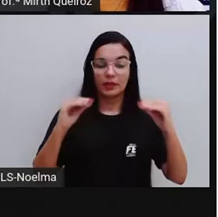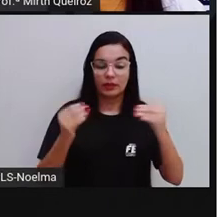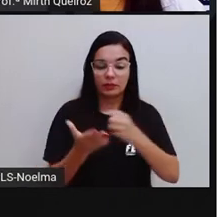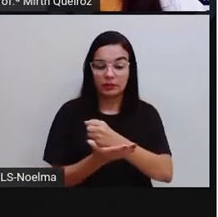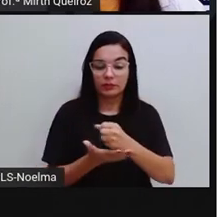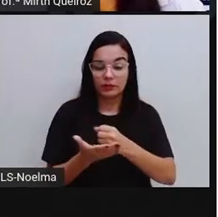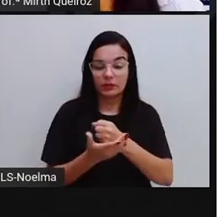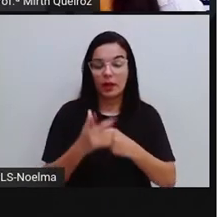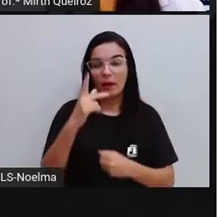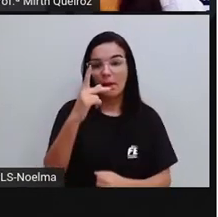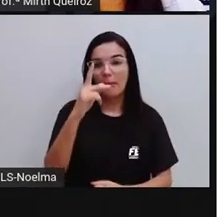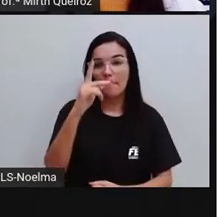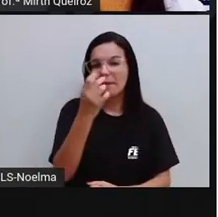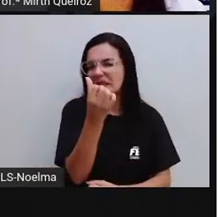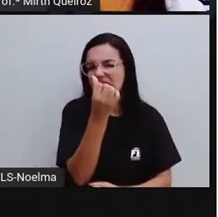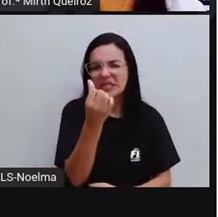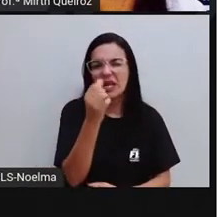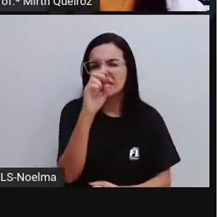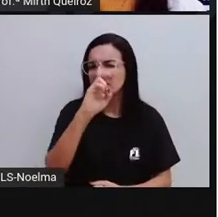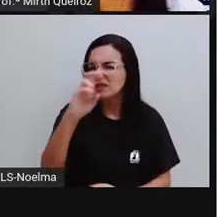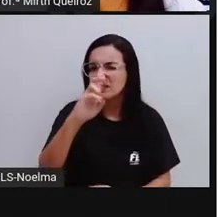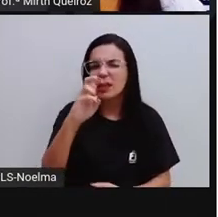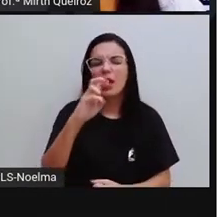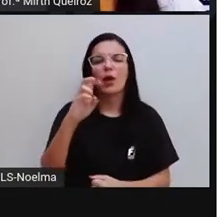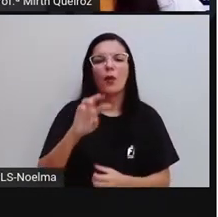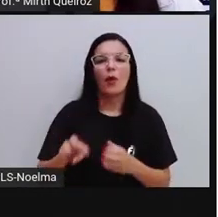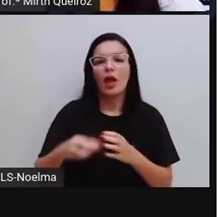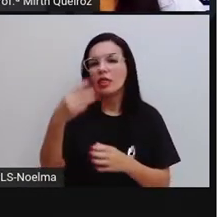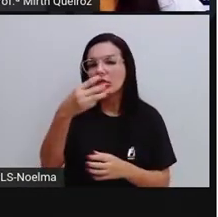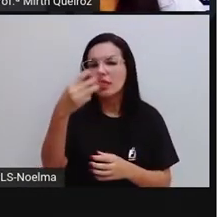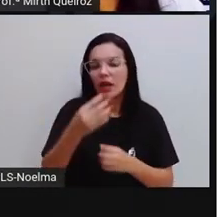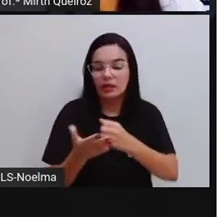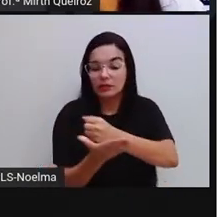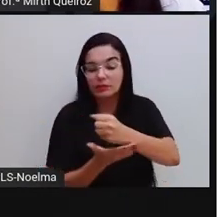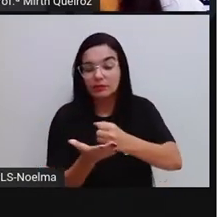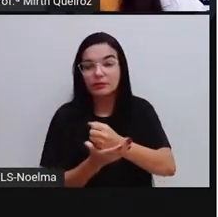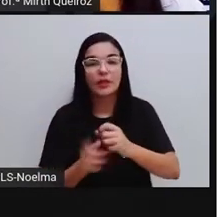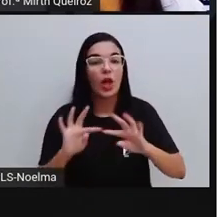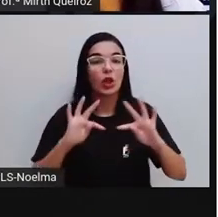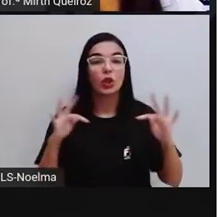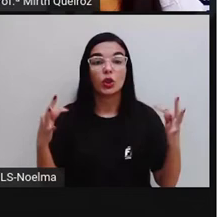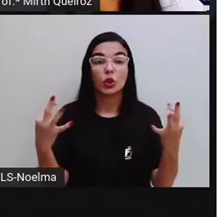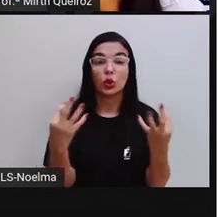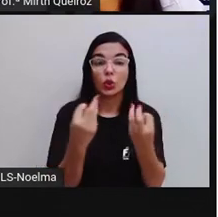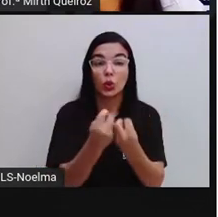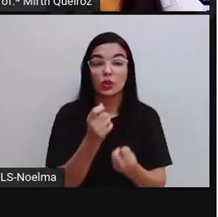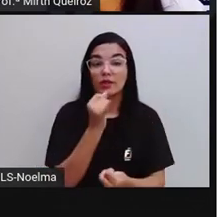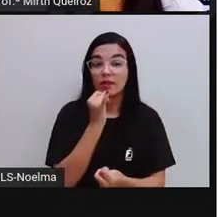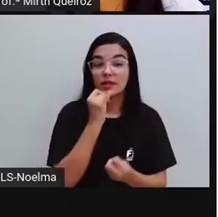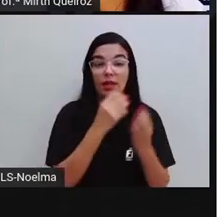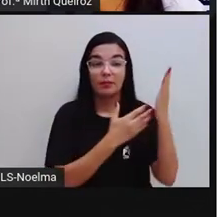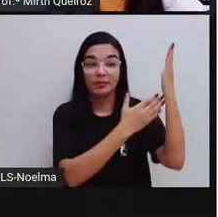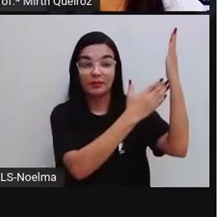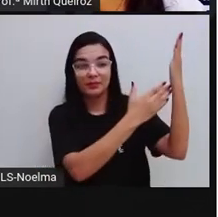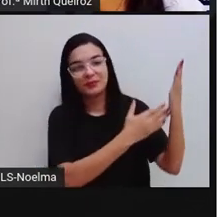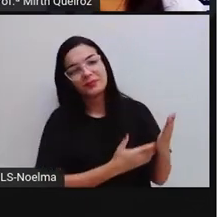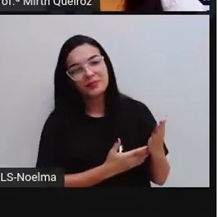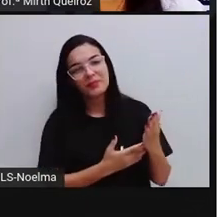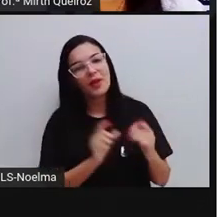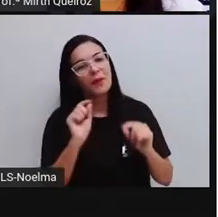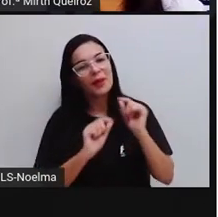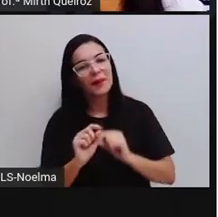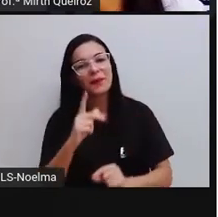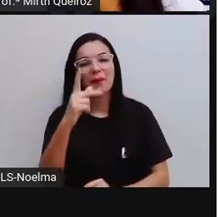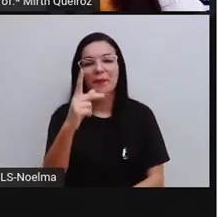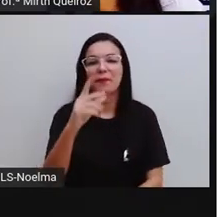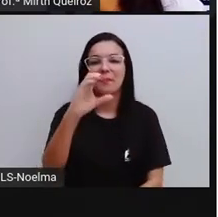pentagonal, prisma de base triangular, pirâmide de base triangular, todos esses exemplos aqui são exemplos de que?